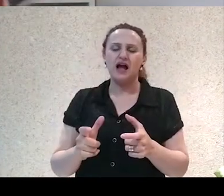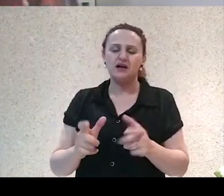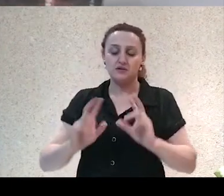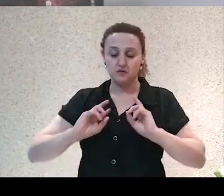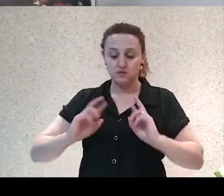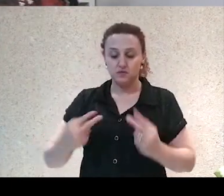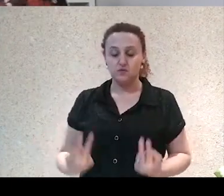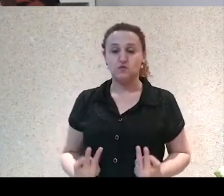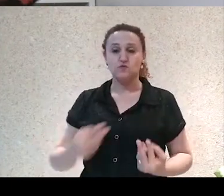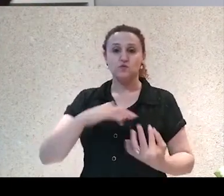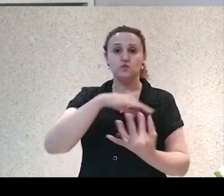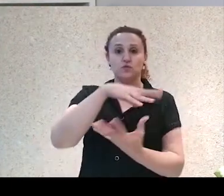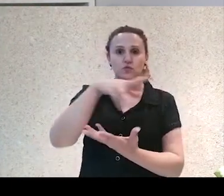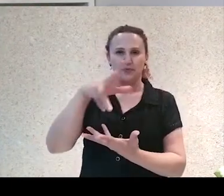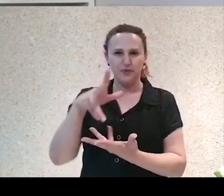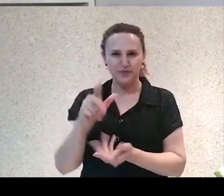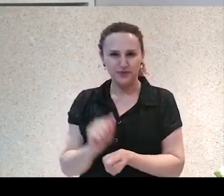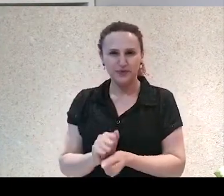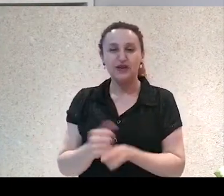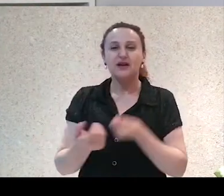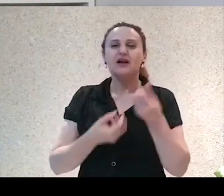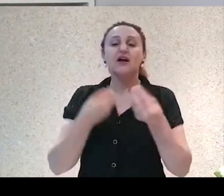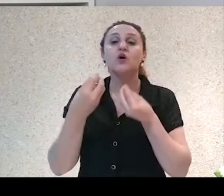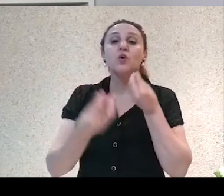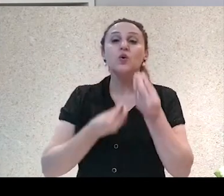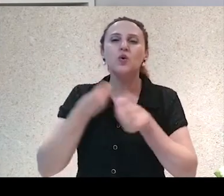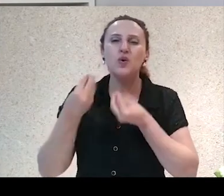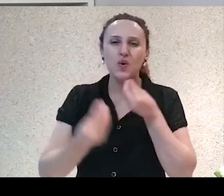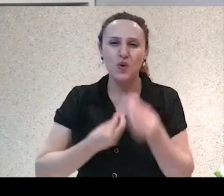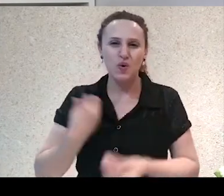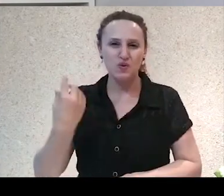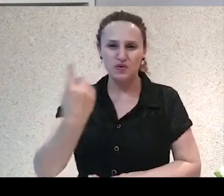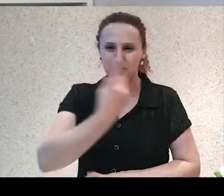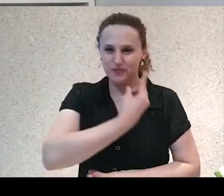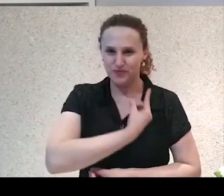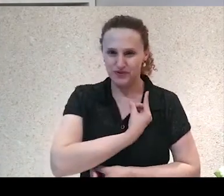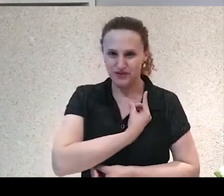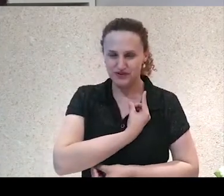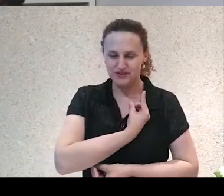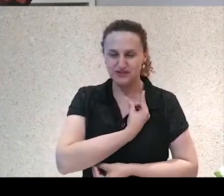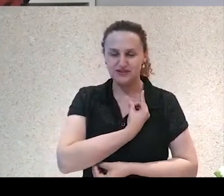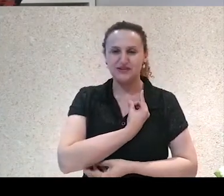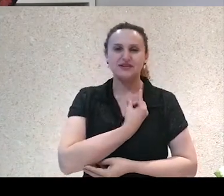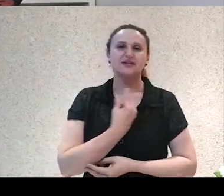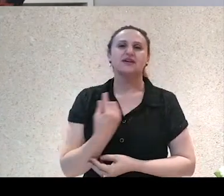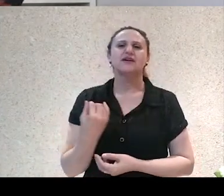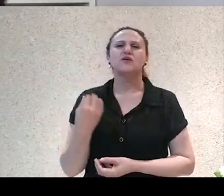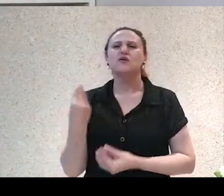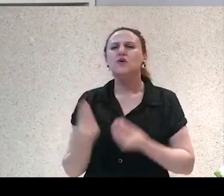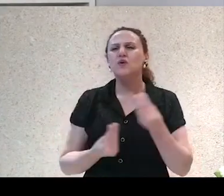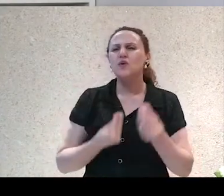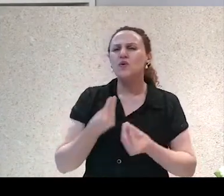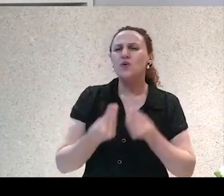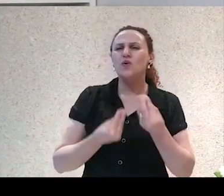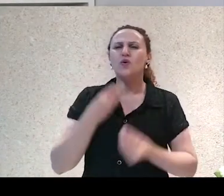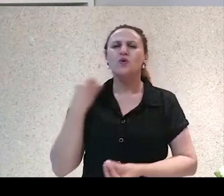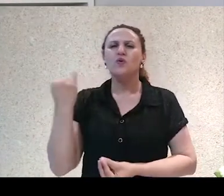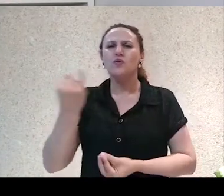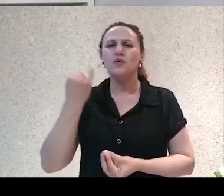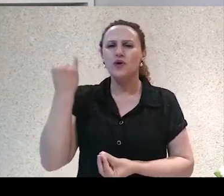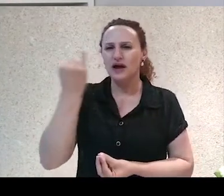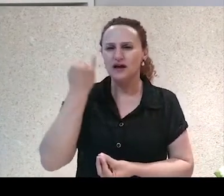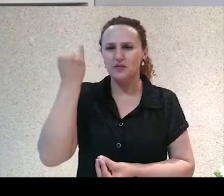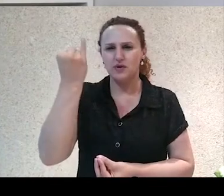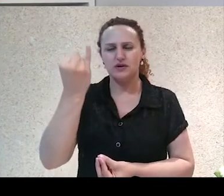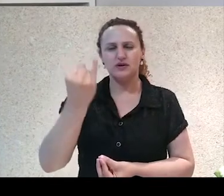pensar na nossa relação com a comida, em como a gente se tornou, a gente se colocou como tão importante, capaz de comer